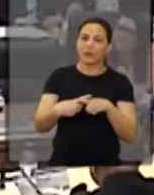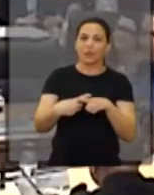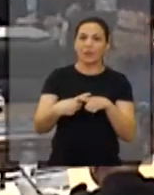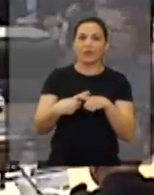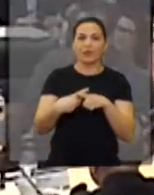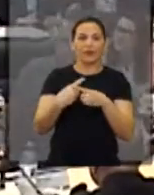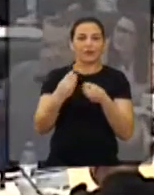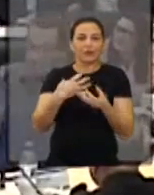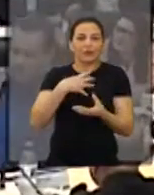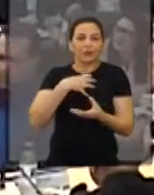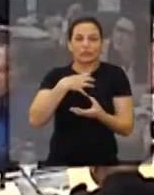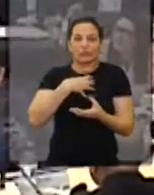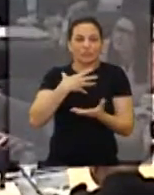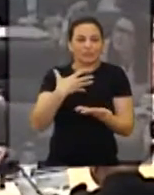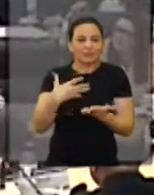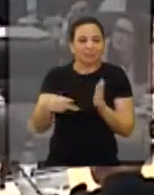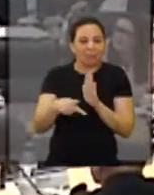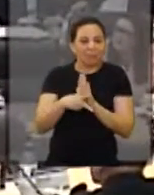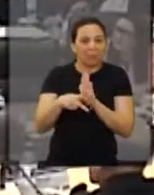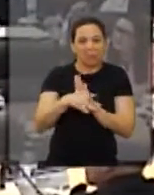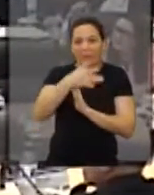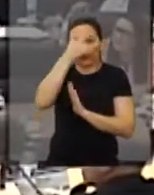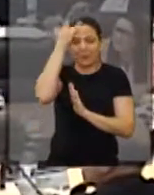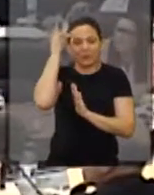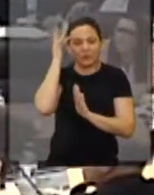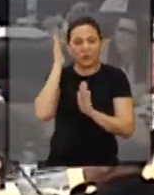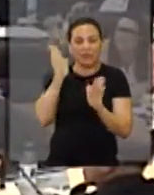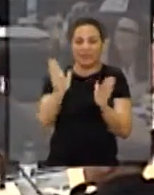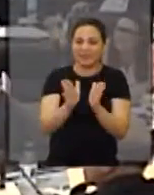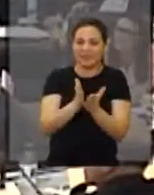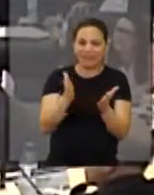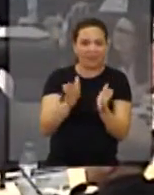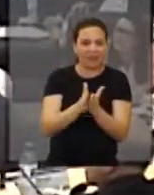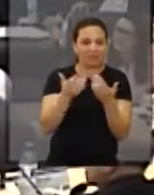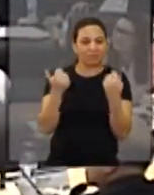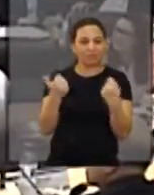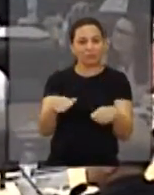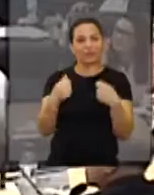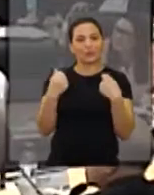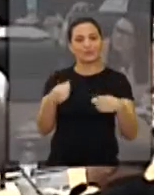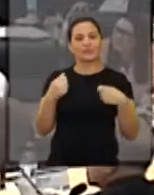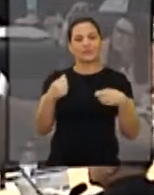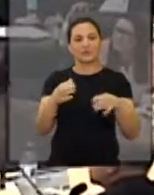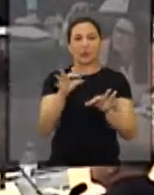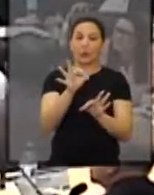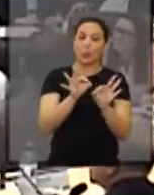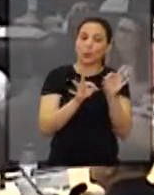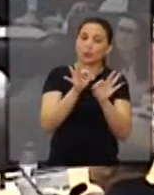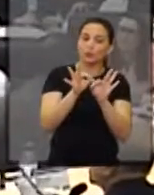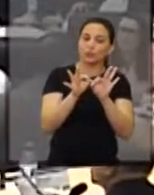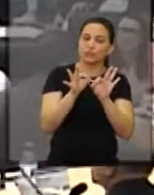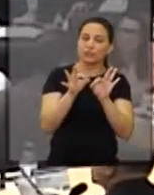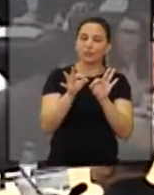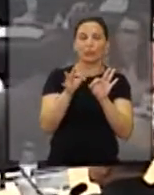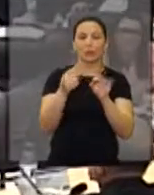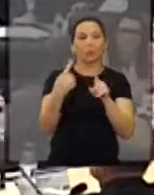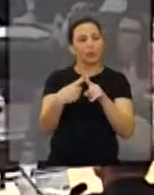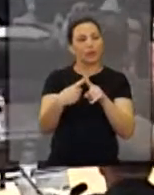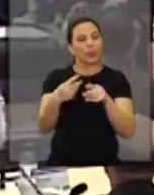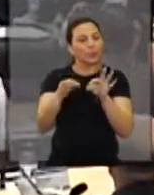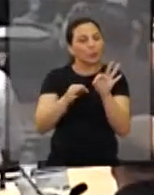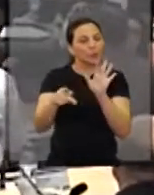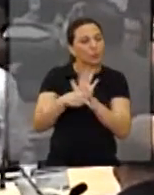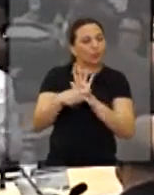porque são as pessoas mais carentes que precisam. E é um projeto bem